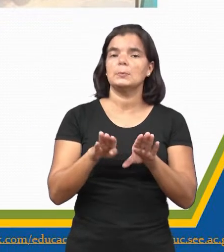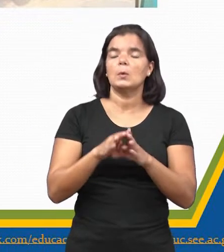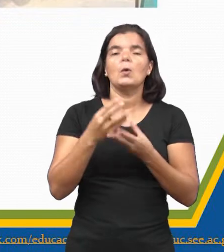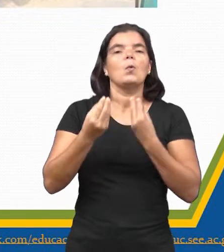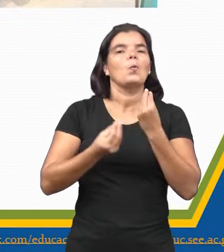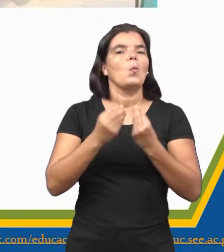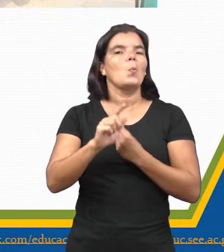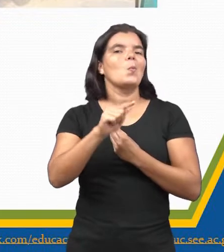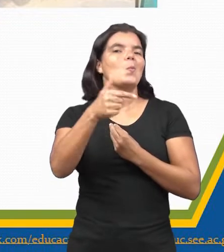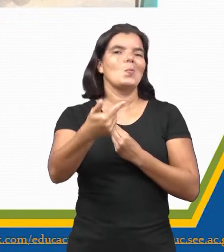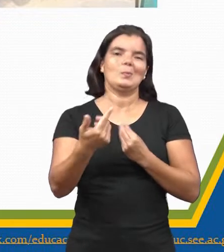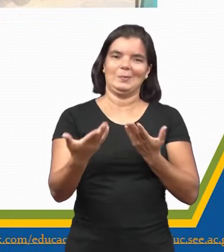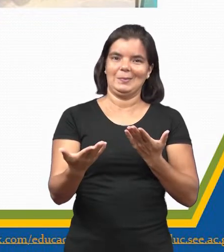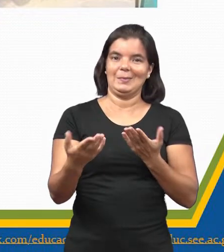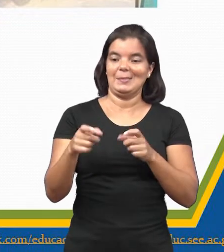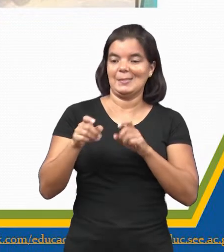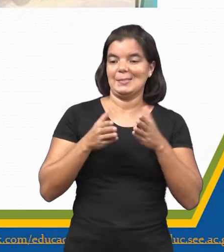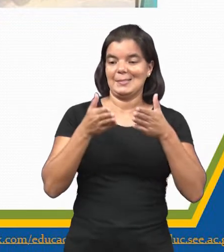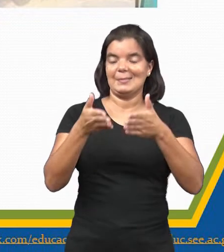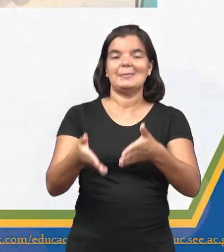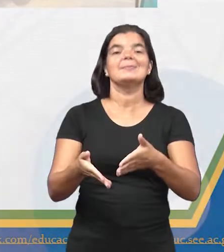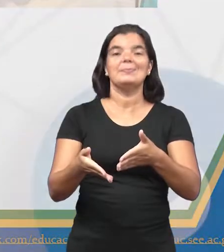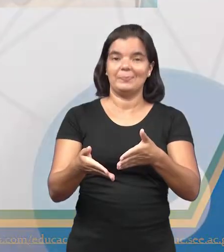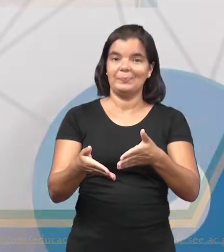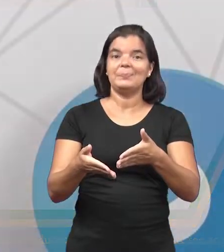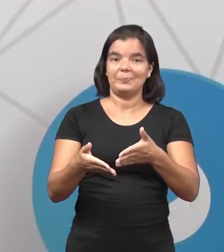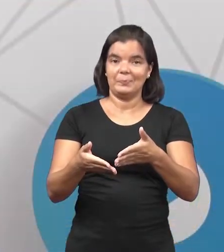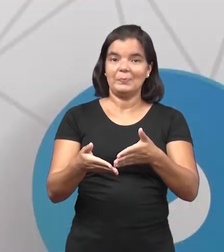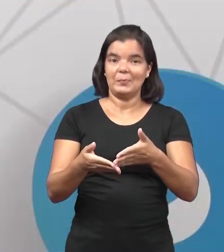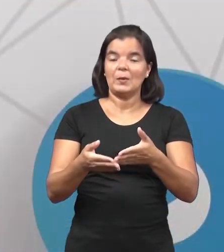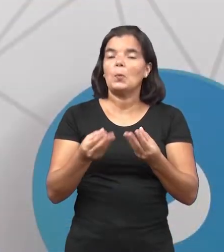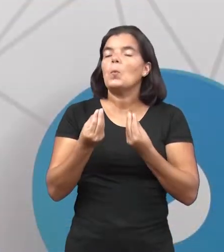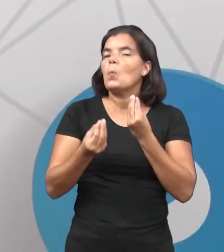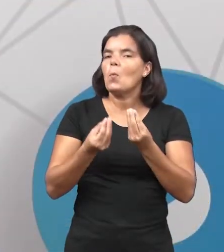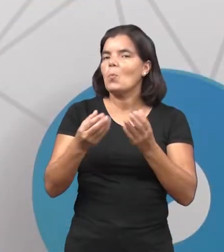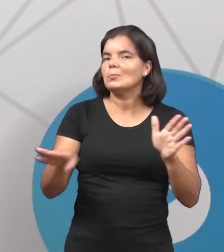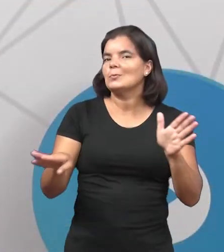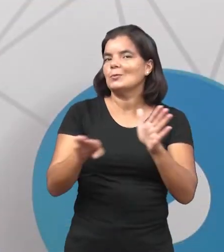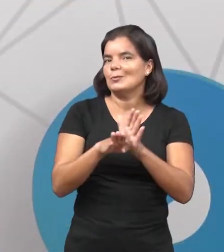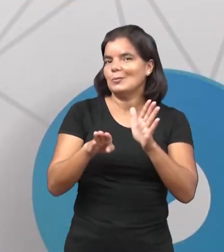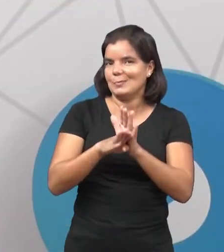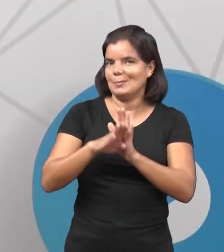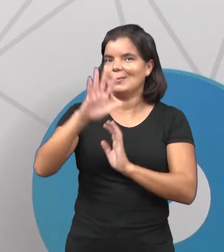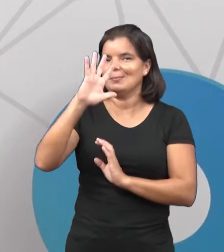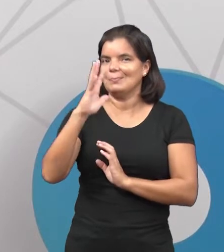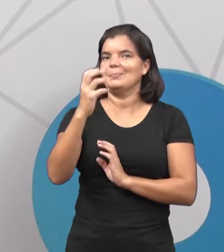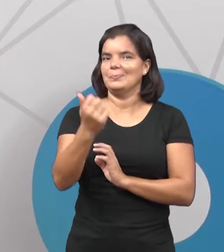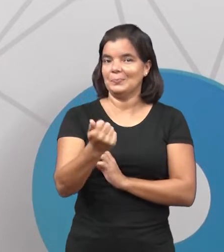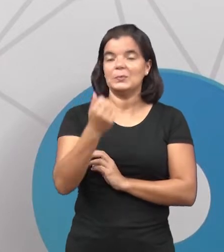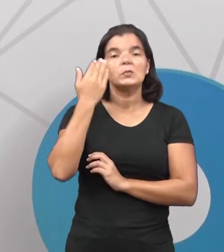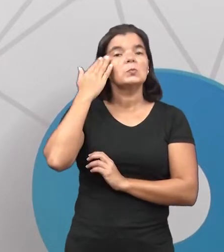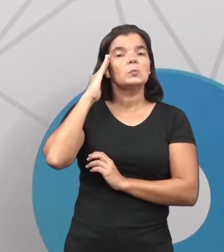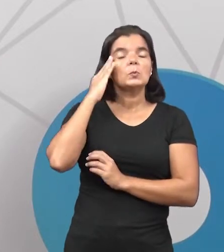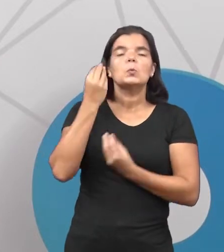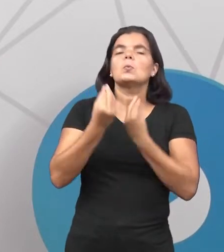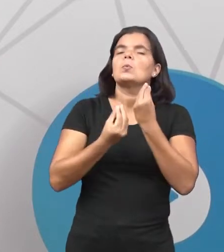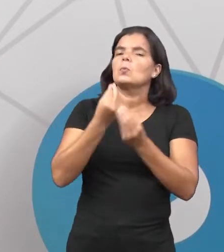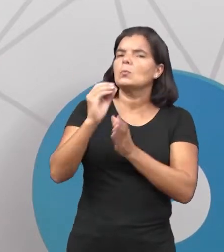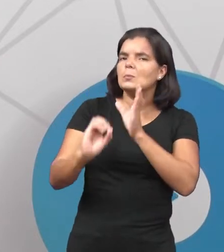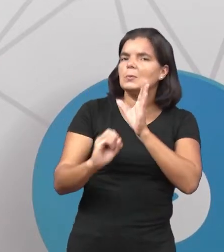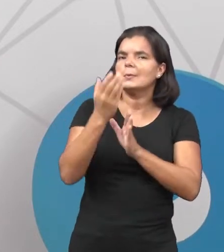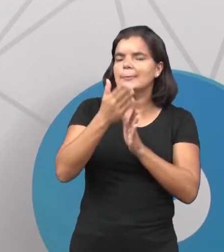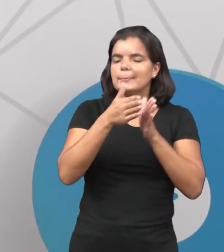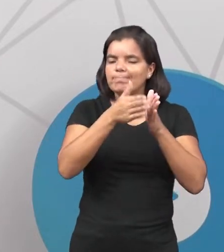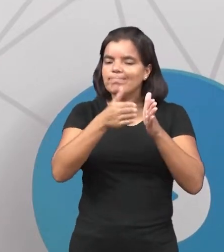E como outros também colonizadores chegaram ao continente africano, tá bom? Então nós vamos entender como que aconteceu esse